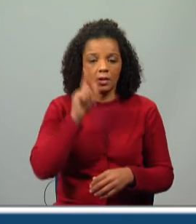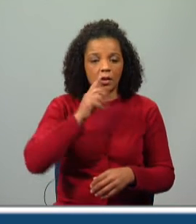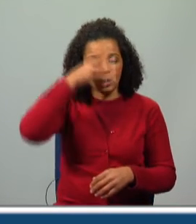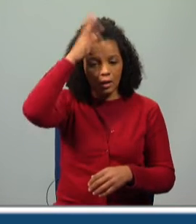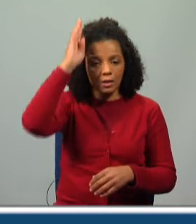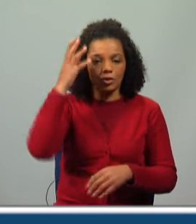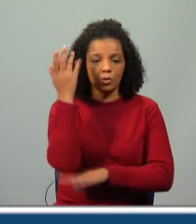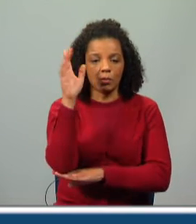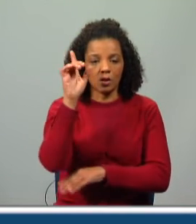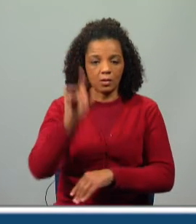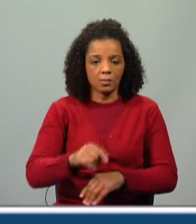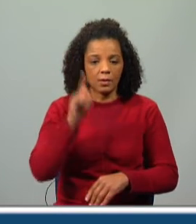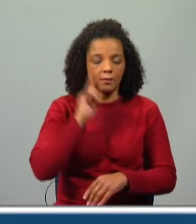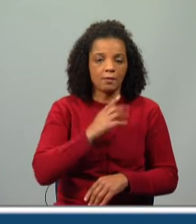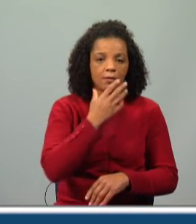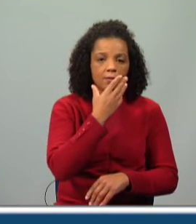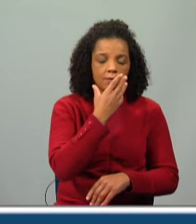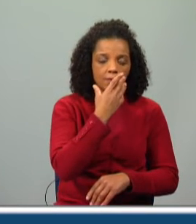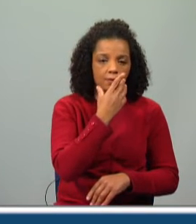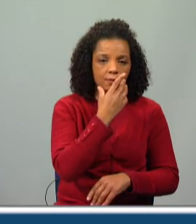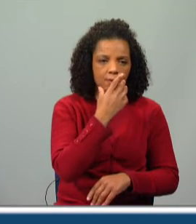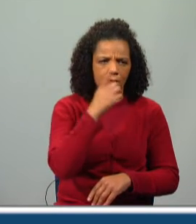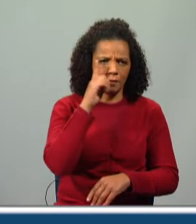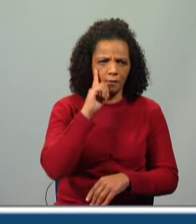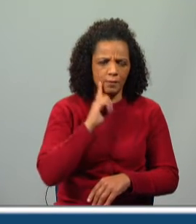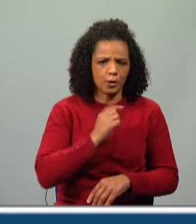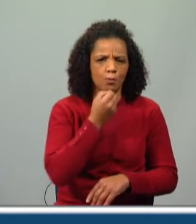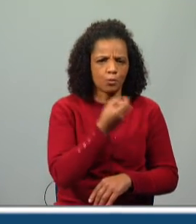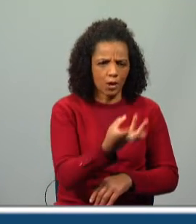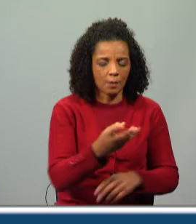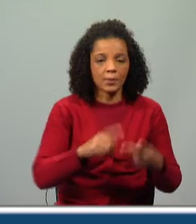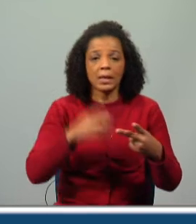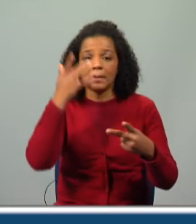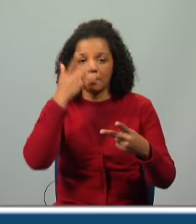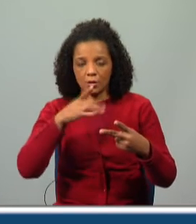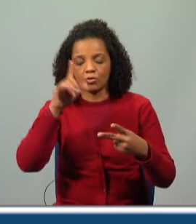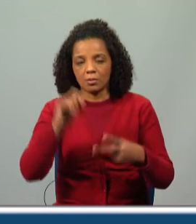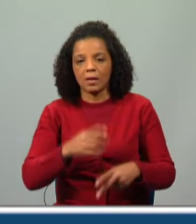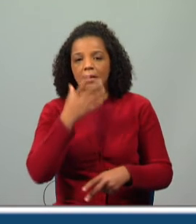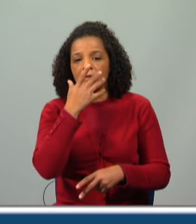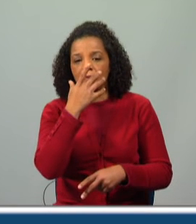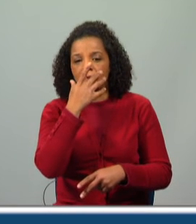do mato também está no feminino plural e pretas também está no feminino plural.